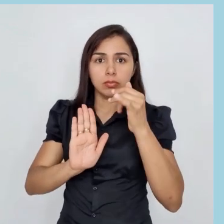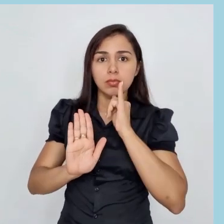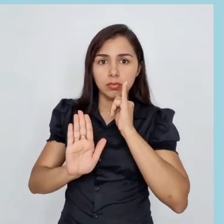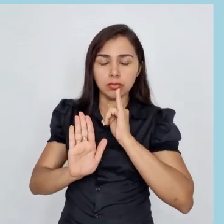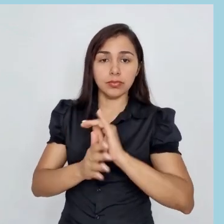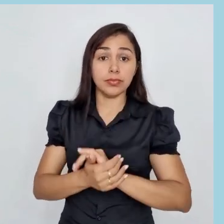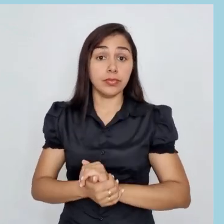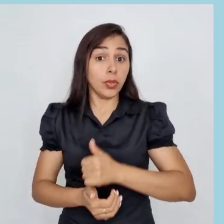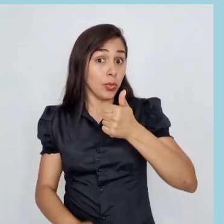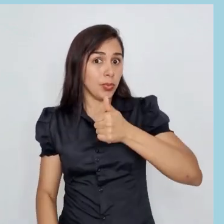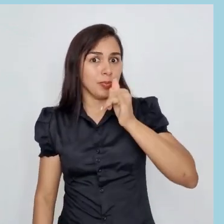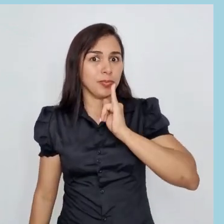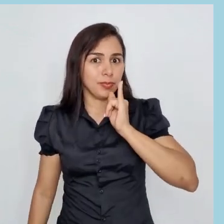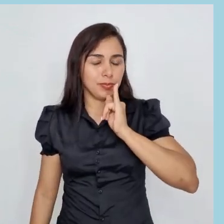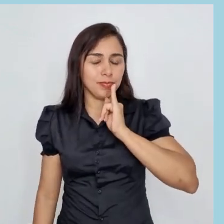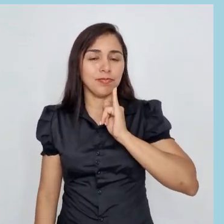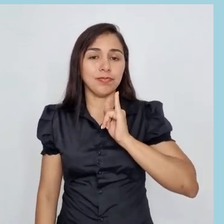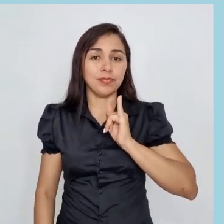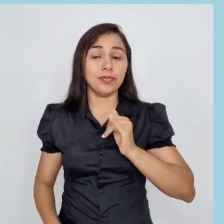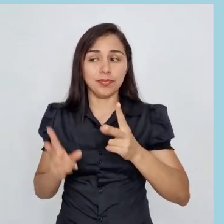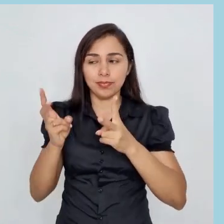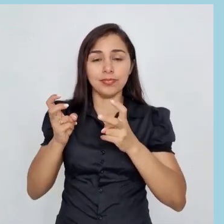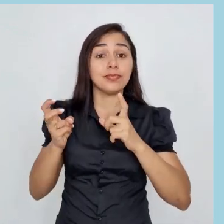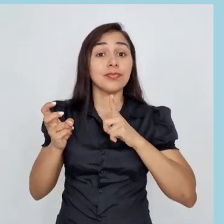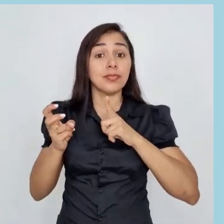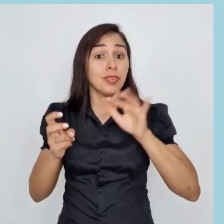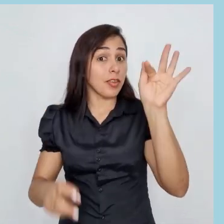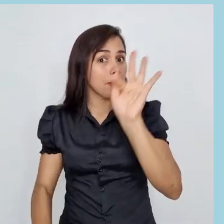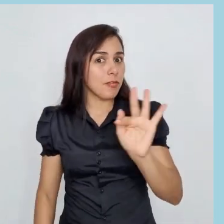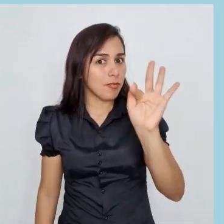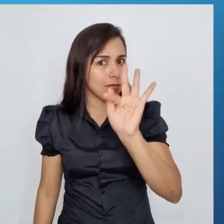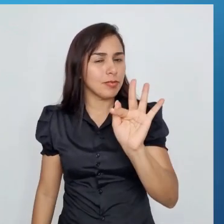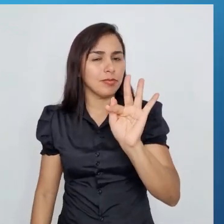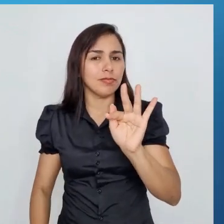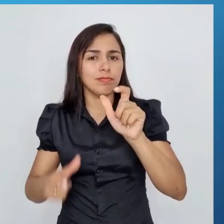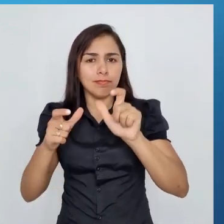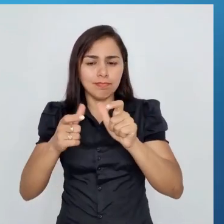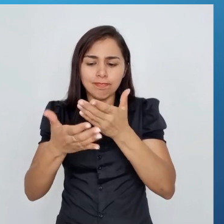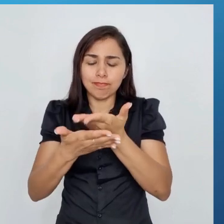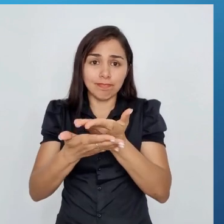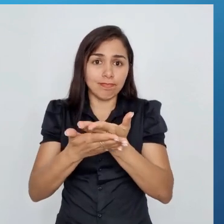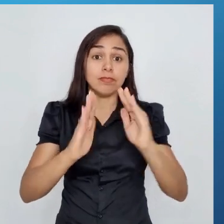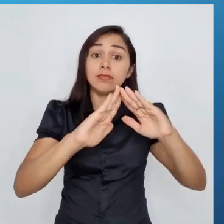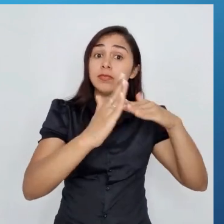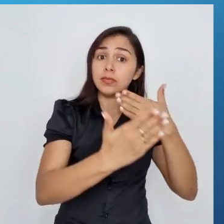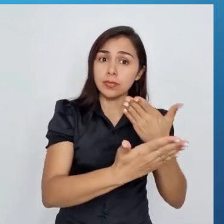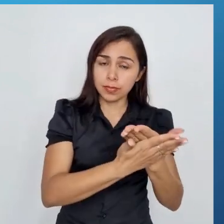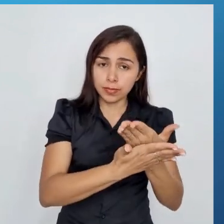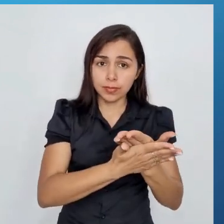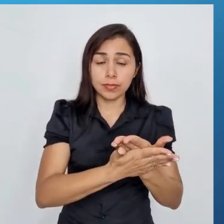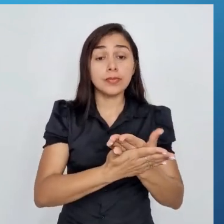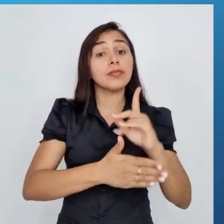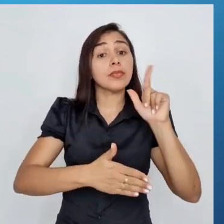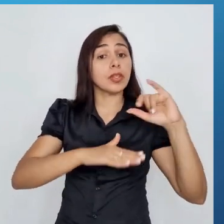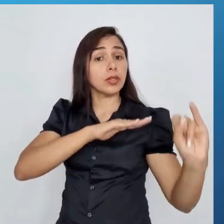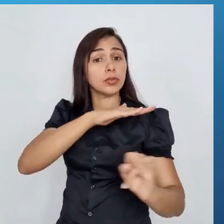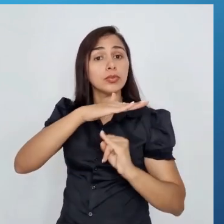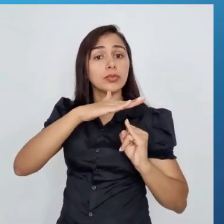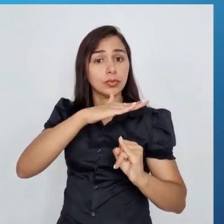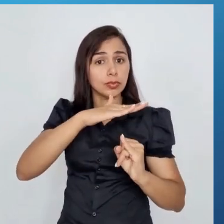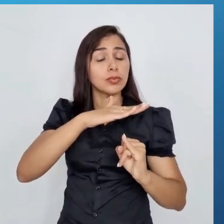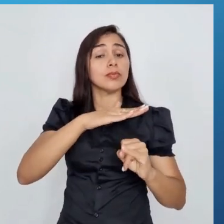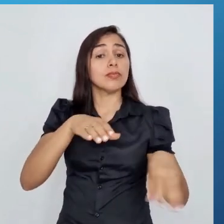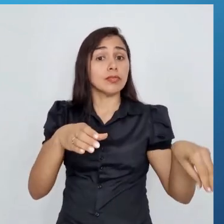No primeiro exemplo, nós temos as faculdades, as escolas, tá? Essas instituições, elas fazem